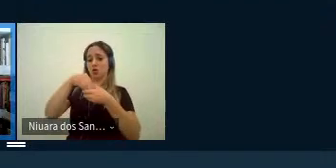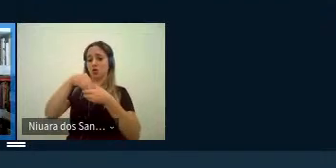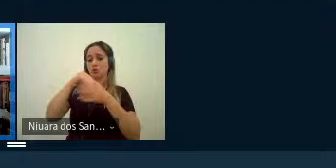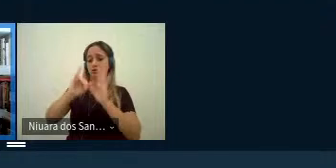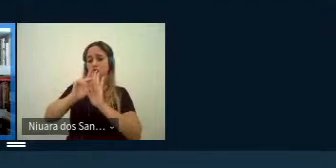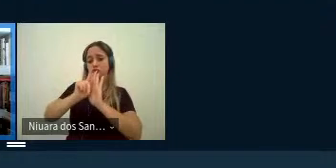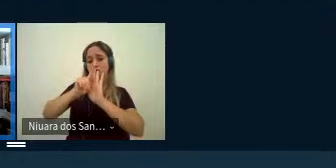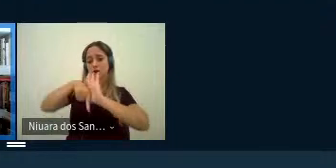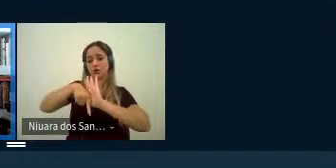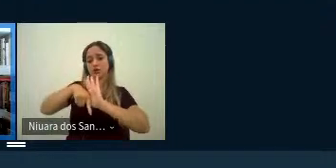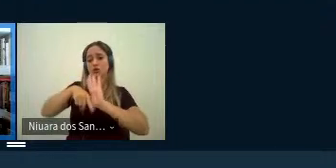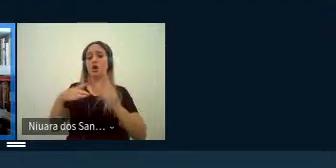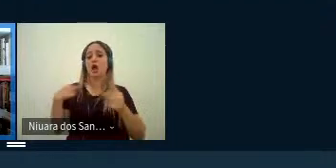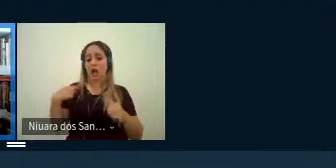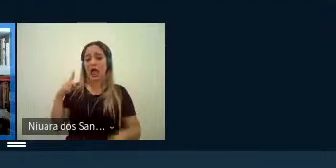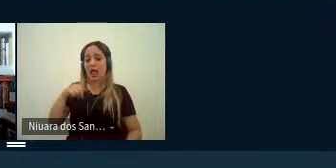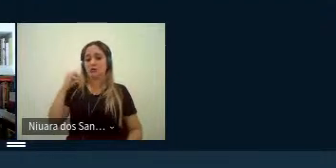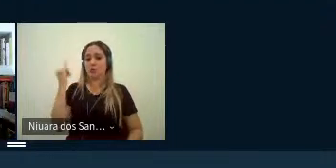compreensão da cultura hoje